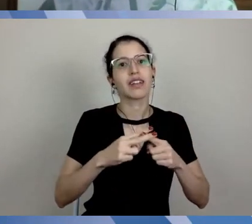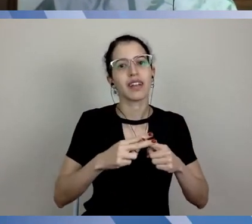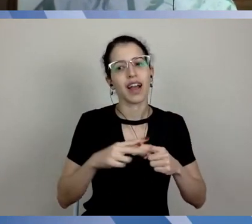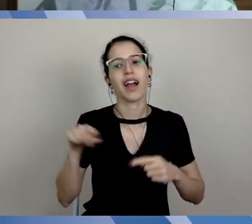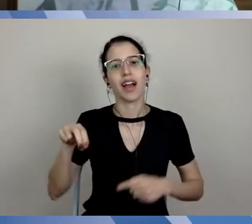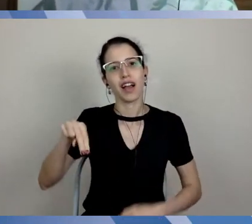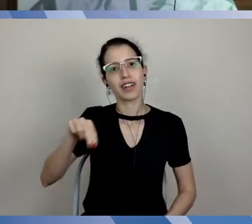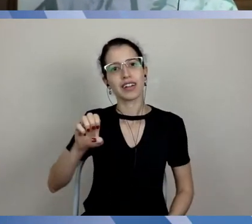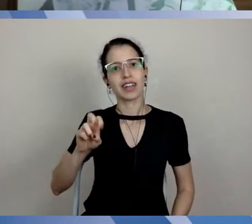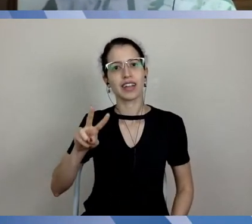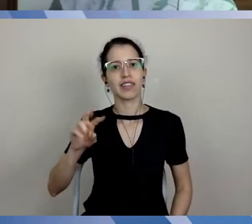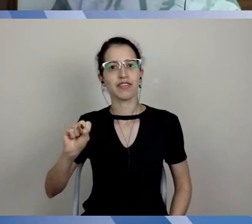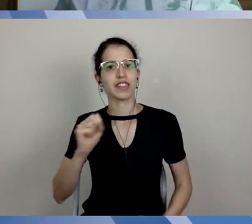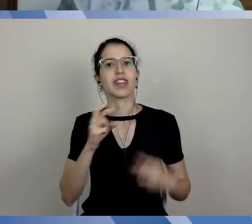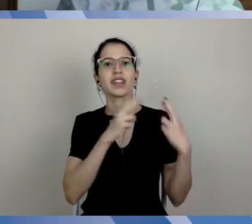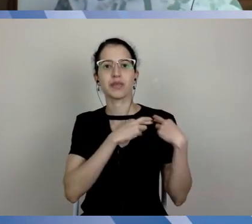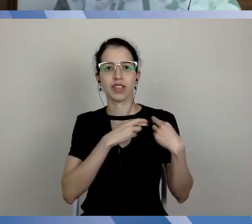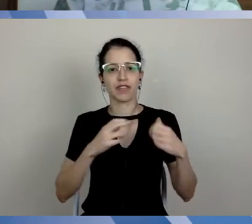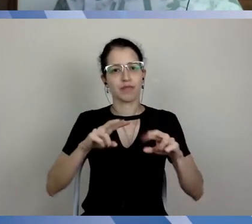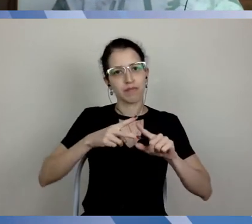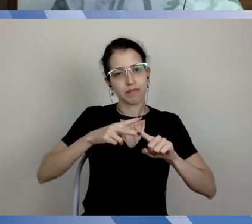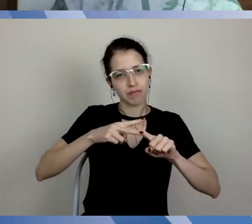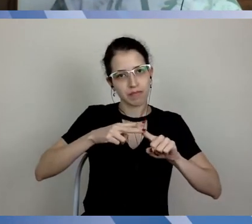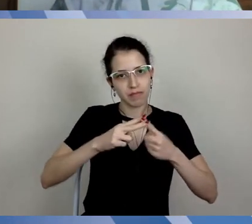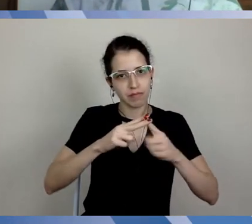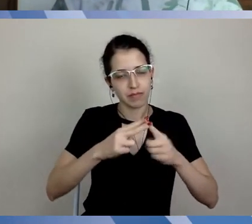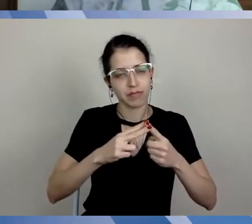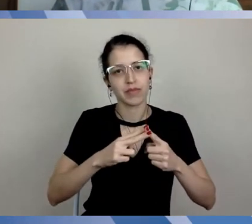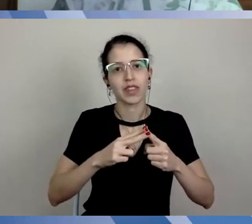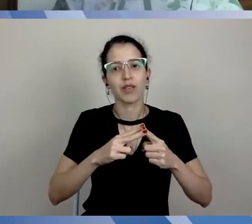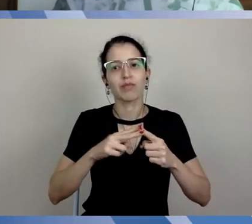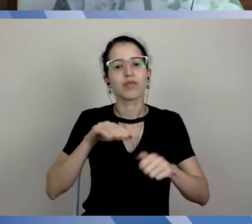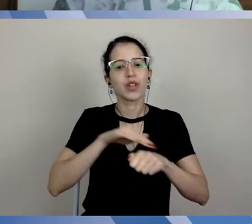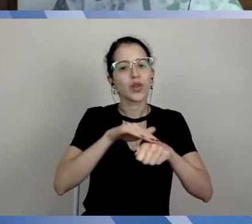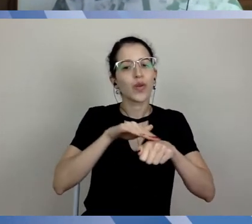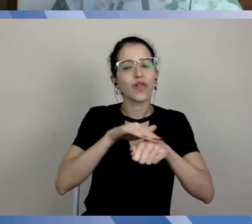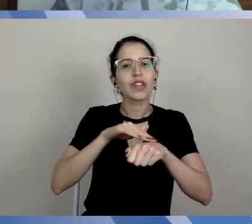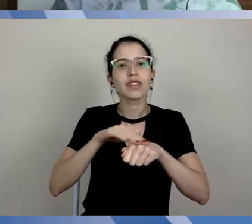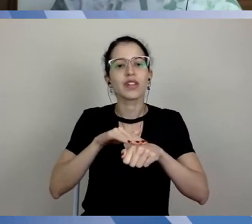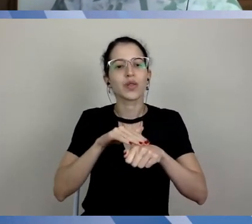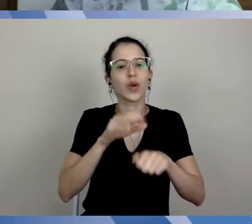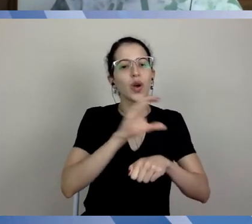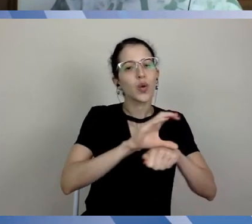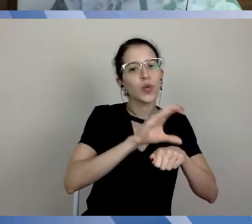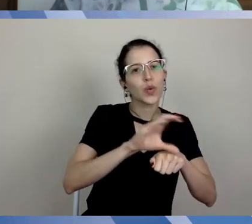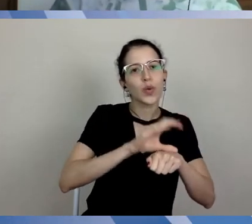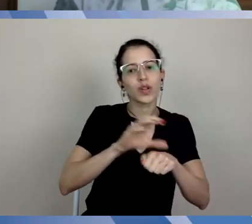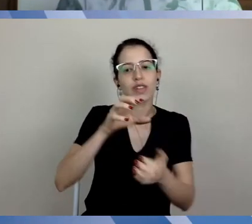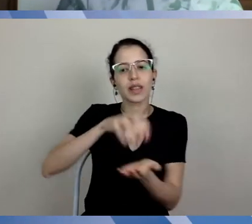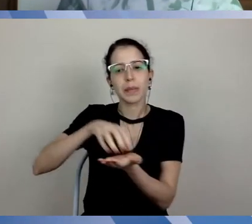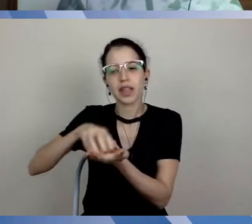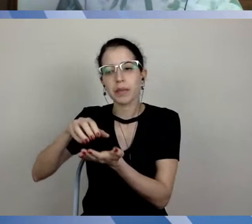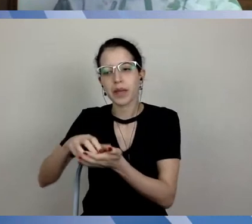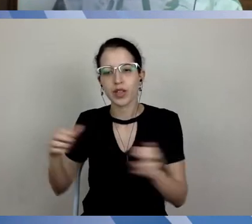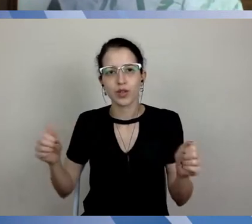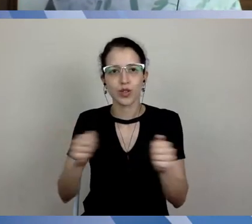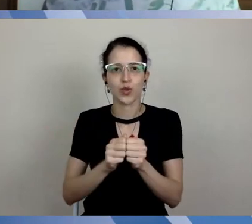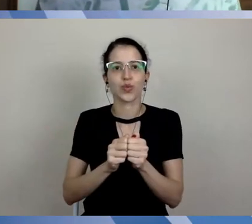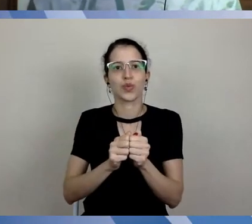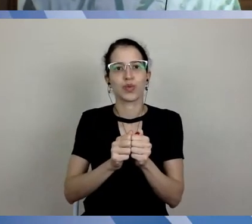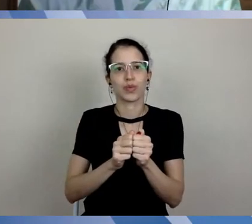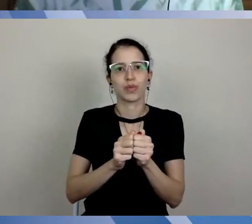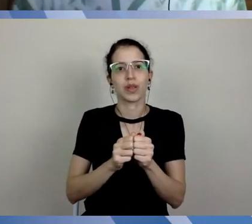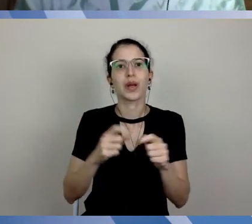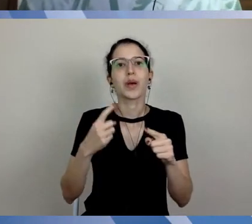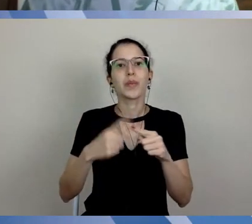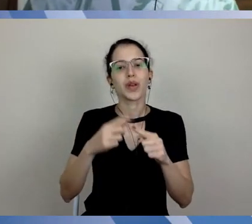com os cursos e com os departamentos. Então, vai ter professores, profissionais de saúde, estudantes, participantes do Neves e